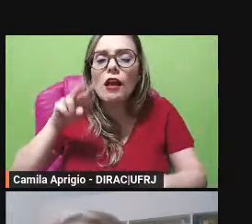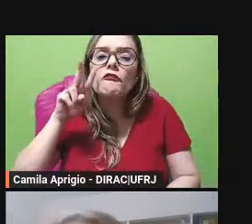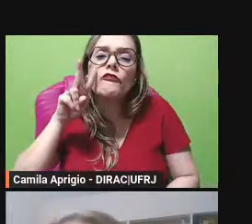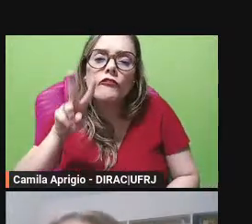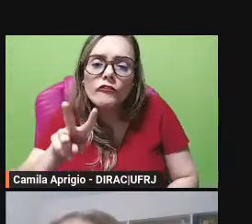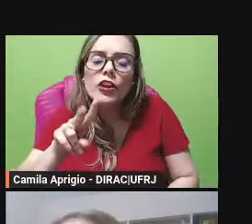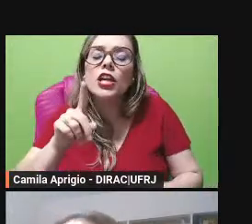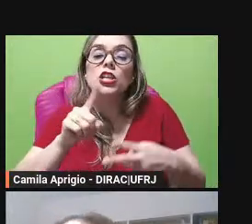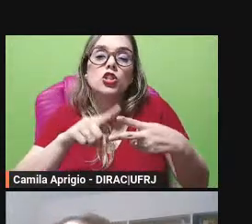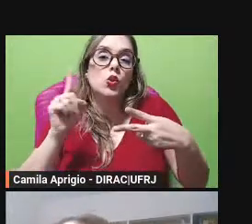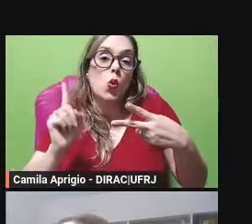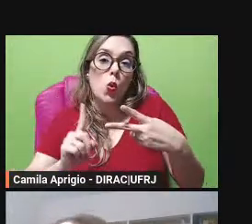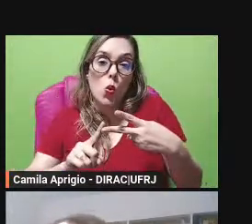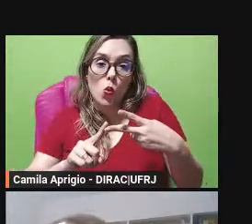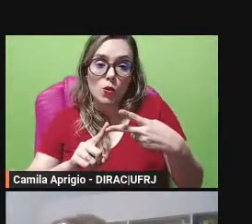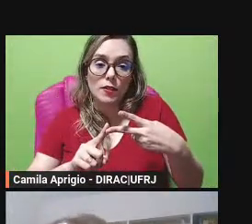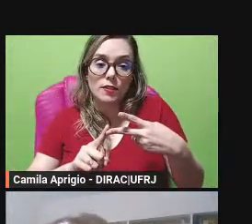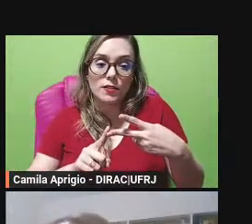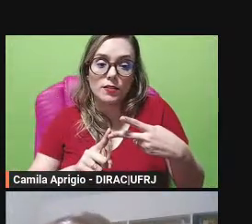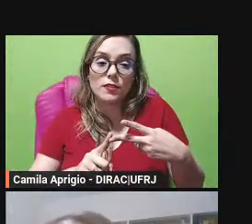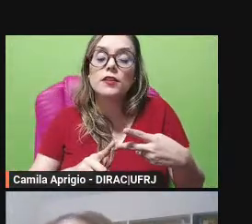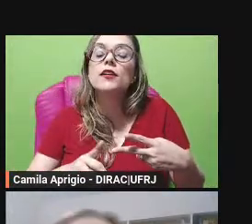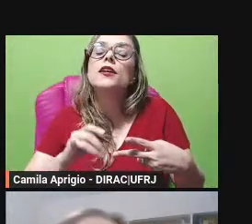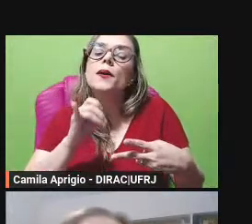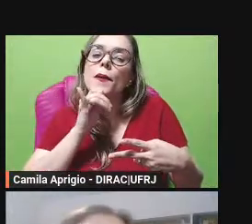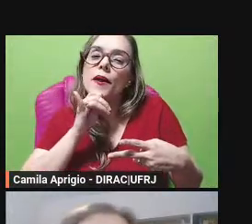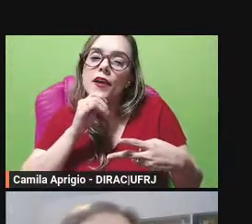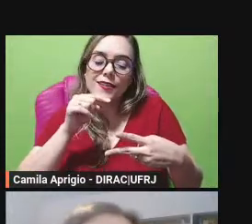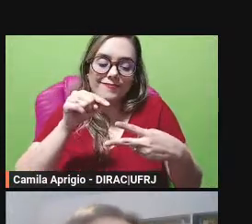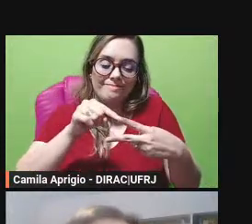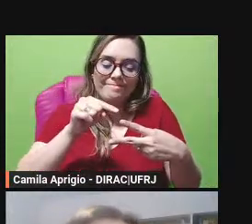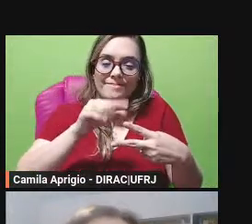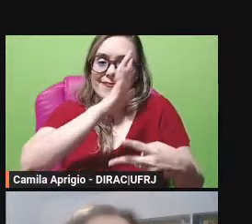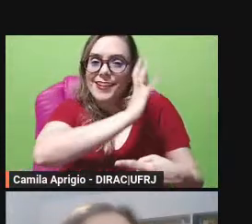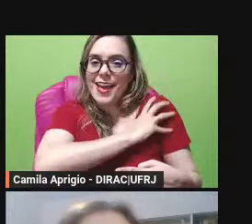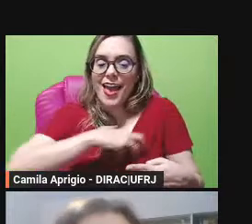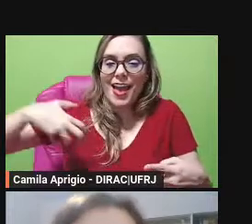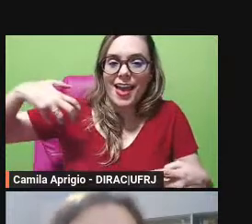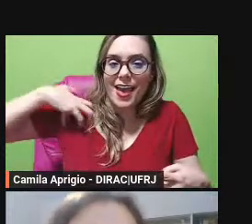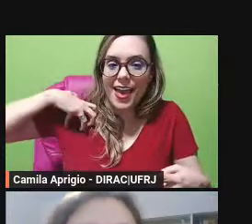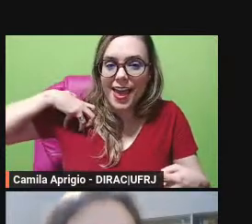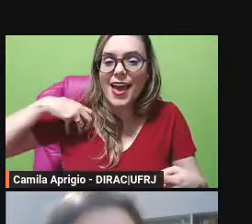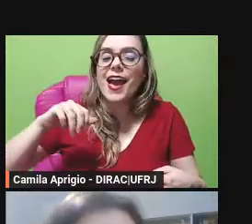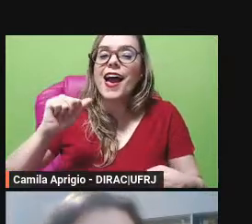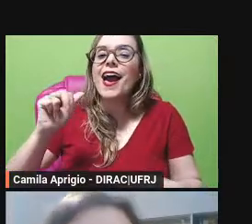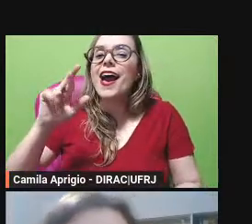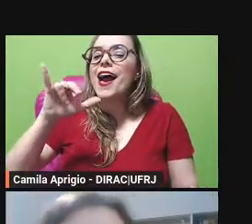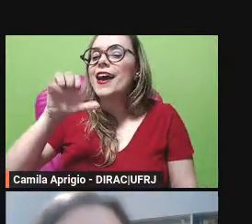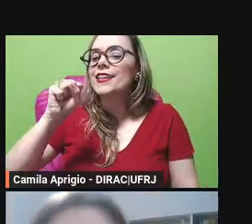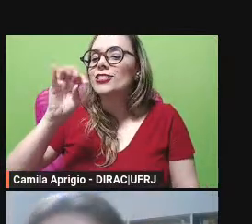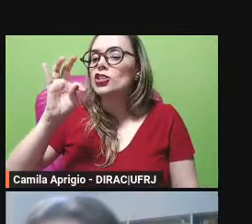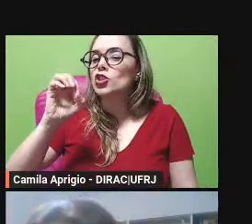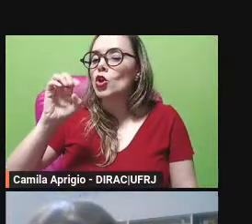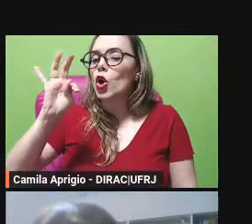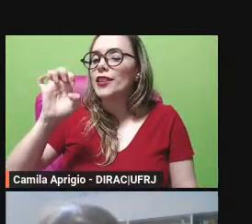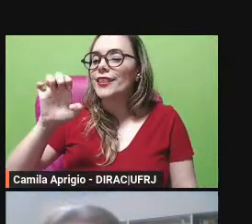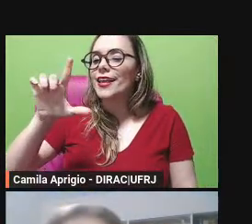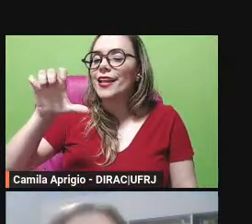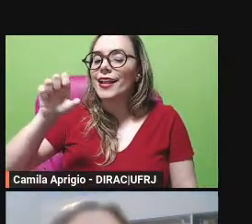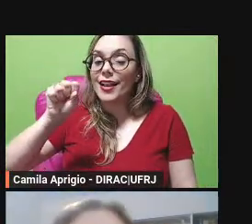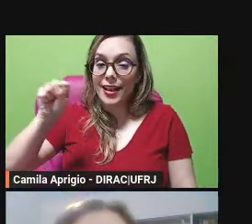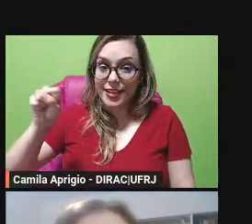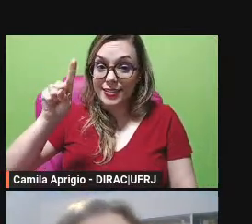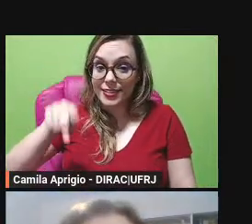um exemplo do que o que o Aristóteles considera como exemplo mesmo exemplo retórico